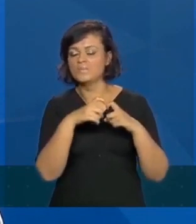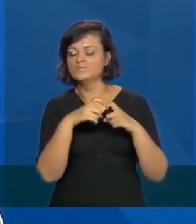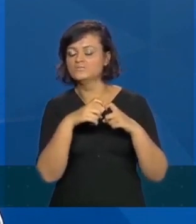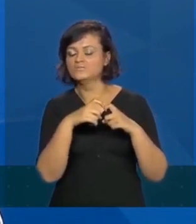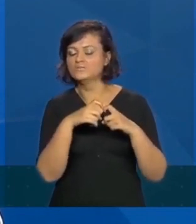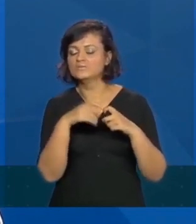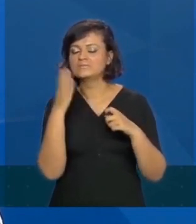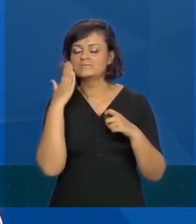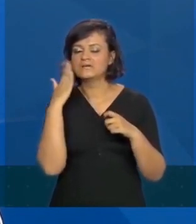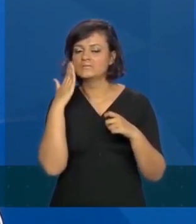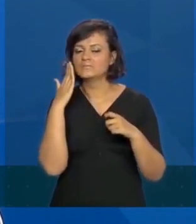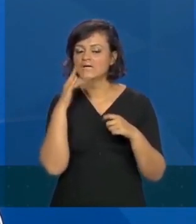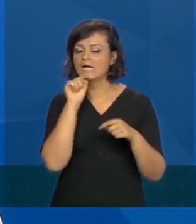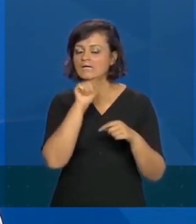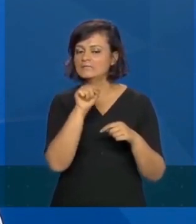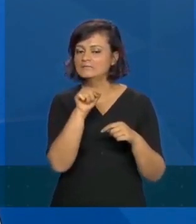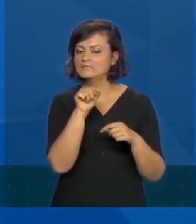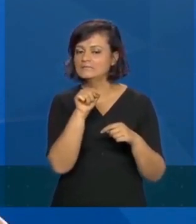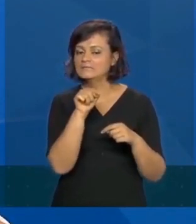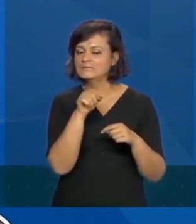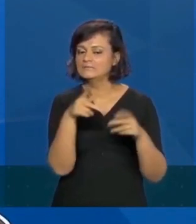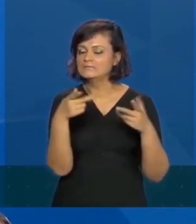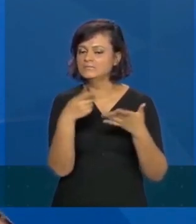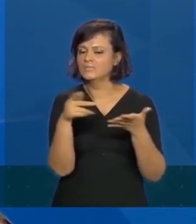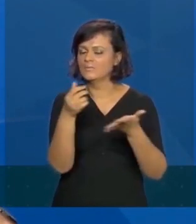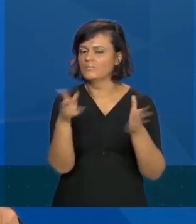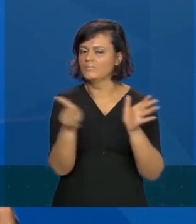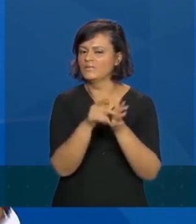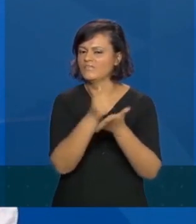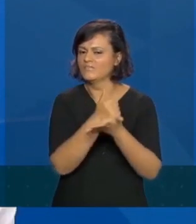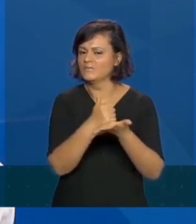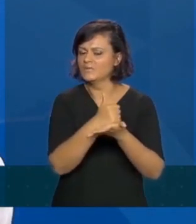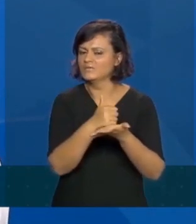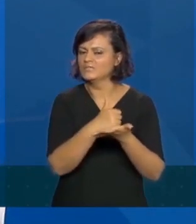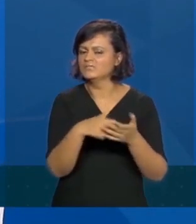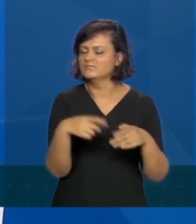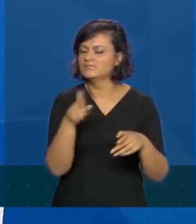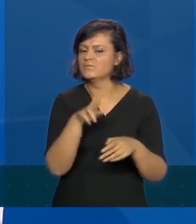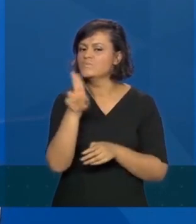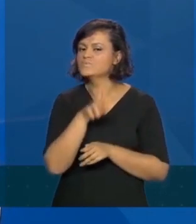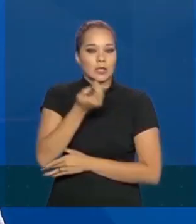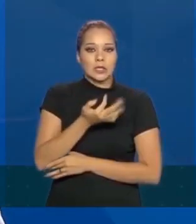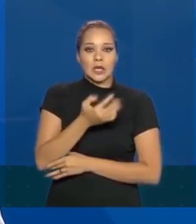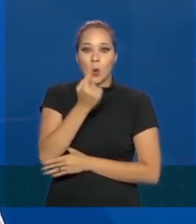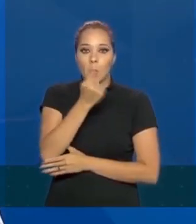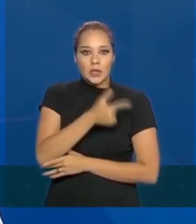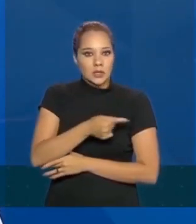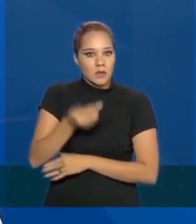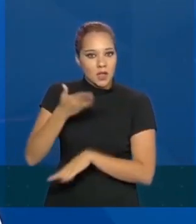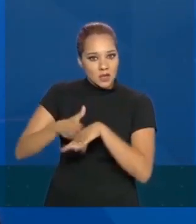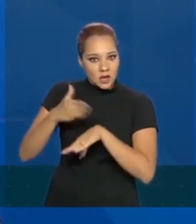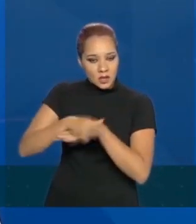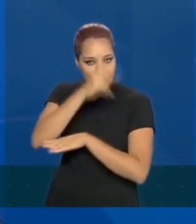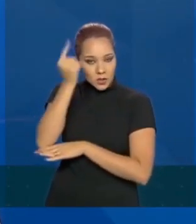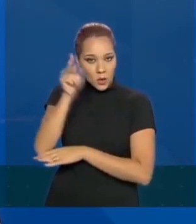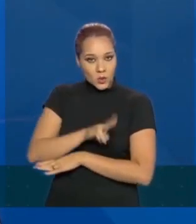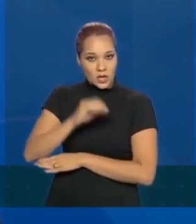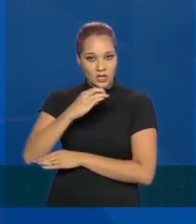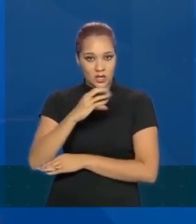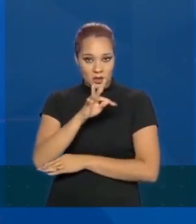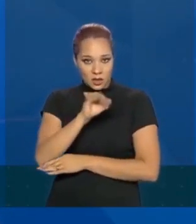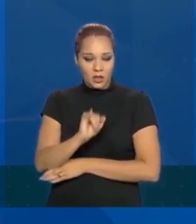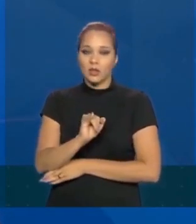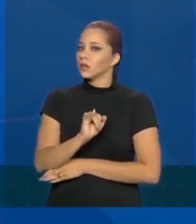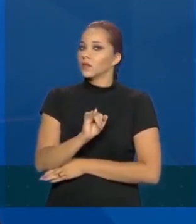opção, dentro da farmacopéia pública, de poder utilizá-los. Então, é um quebra